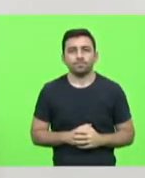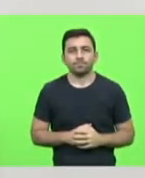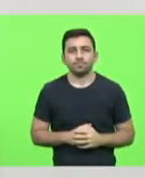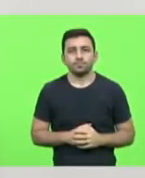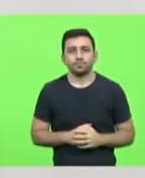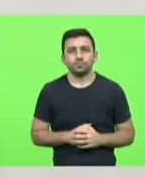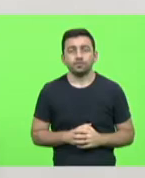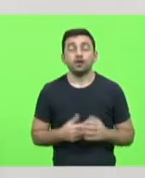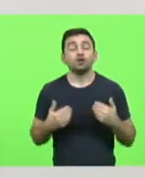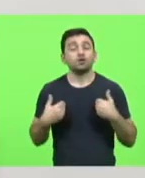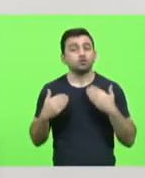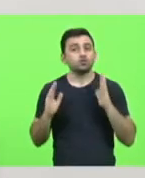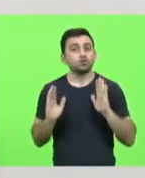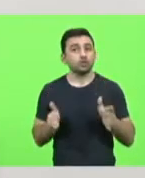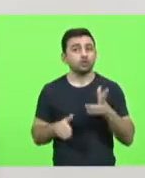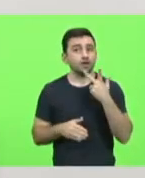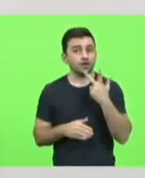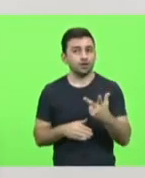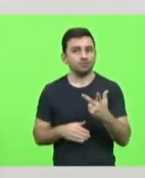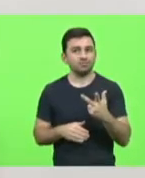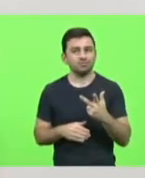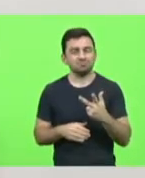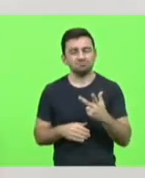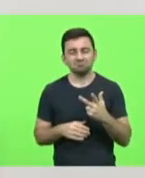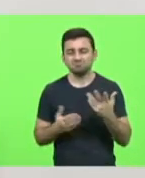Como eu disse, muito pouco a gente pode fazer